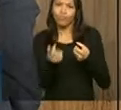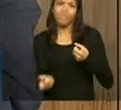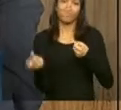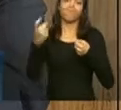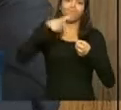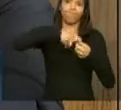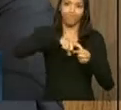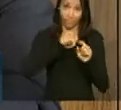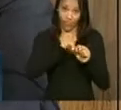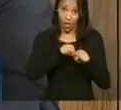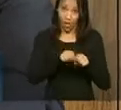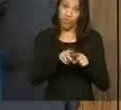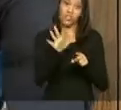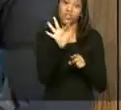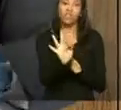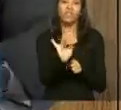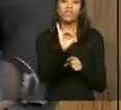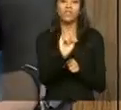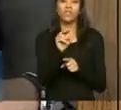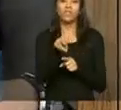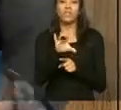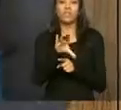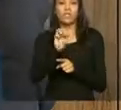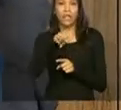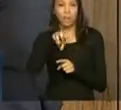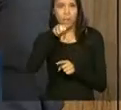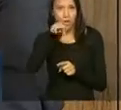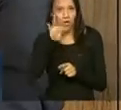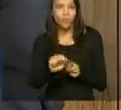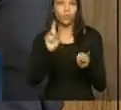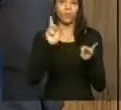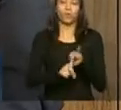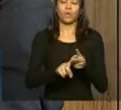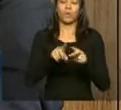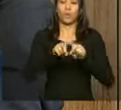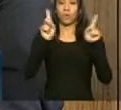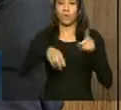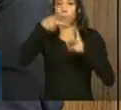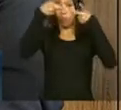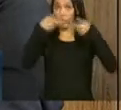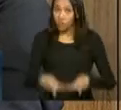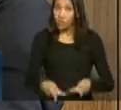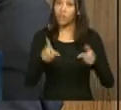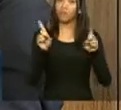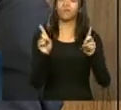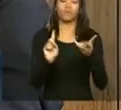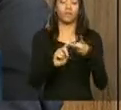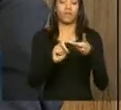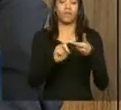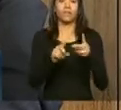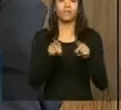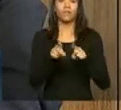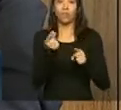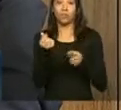infraestrutura. Então, a discussão é sobre projetos de infraestrutura e investimentos de longo prazo.